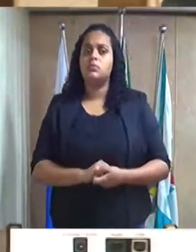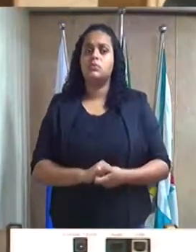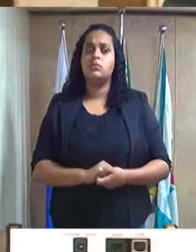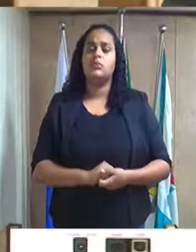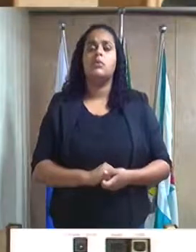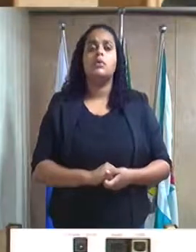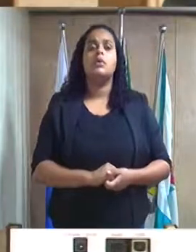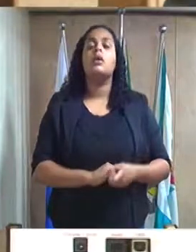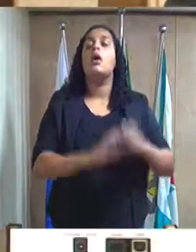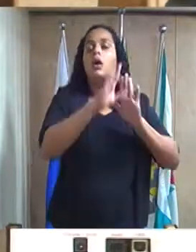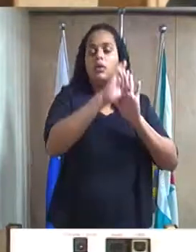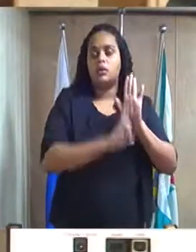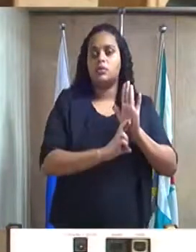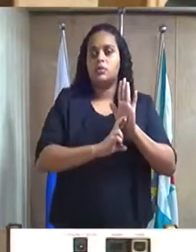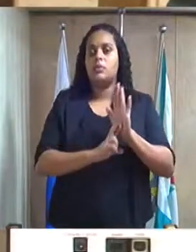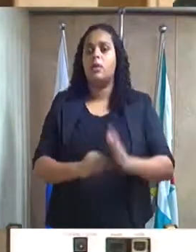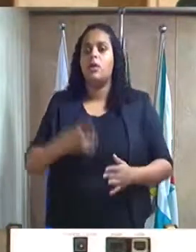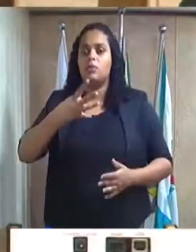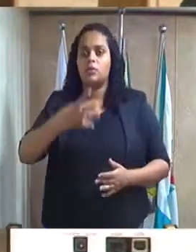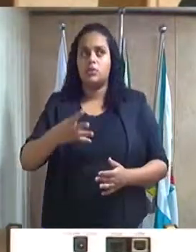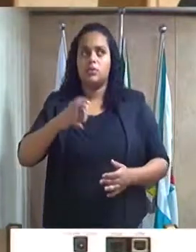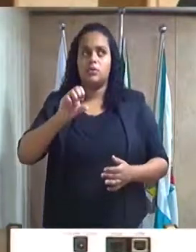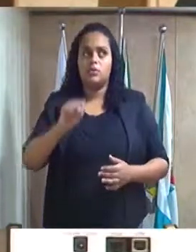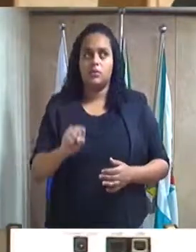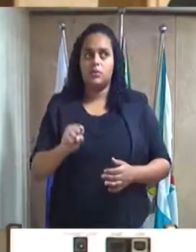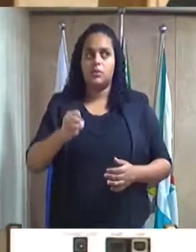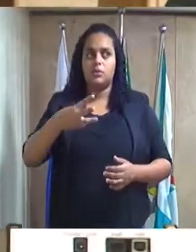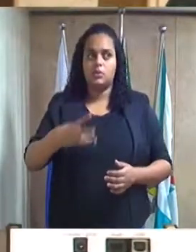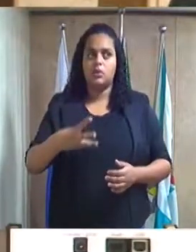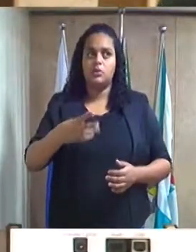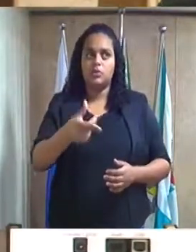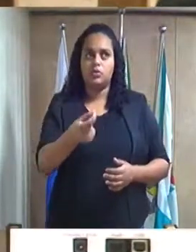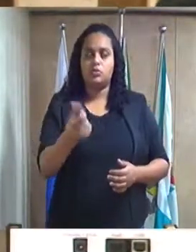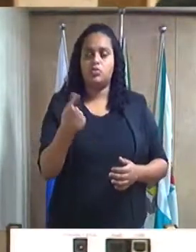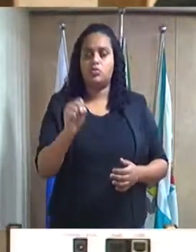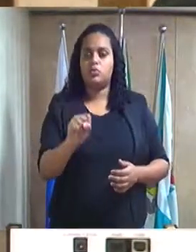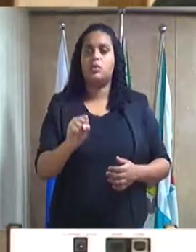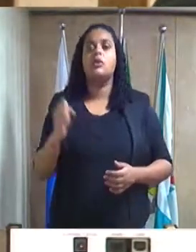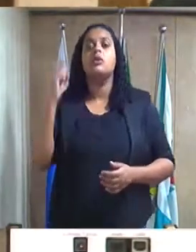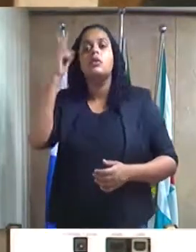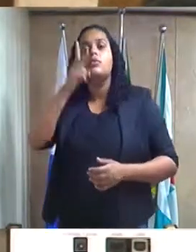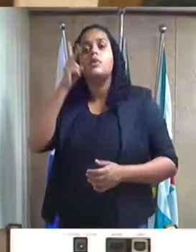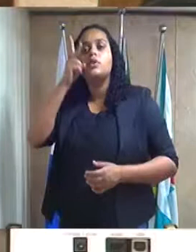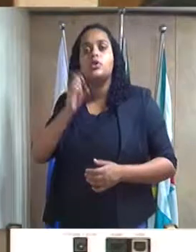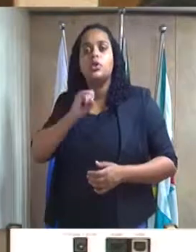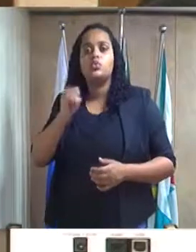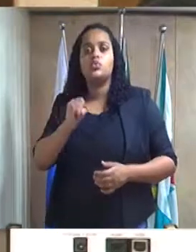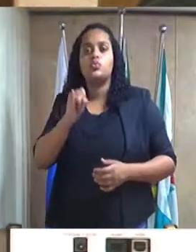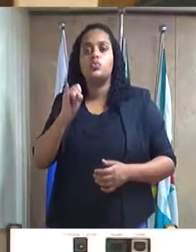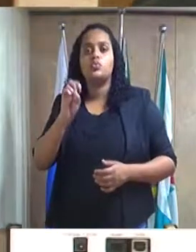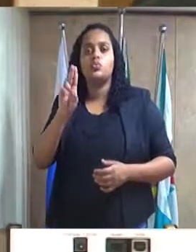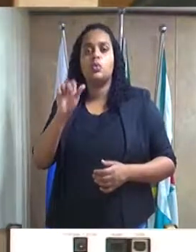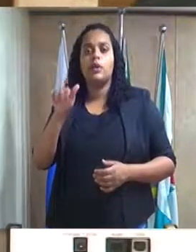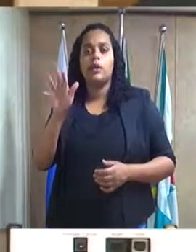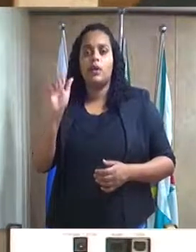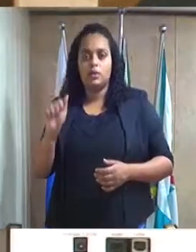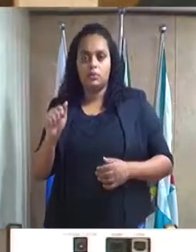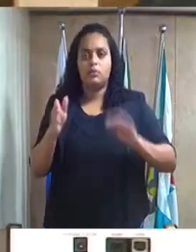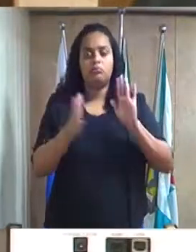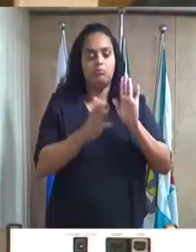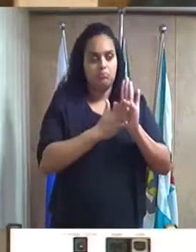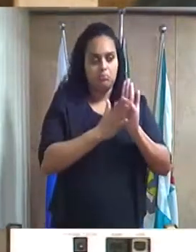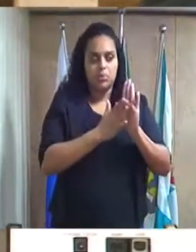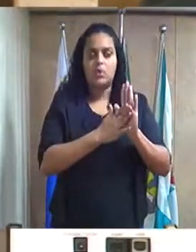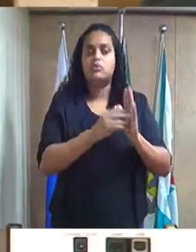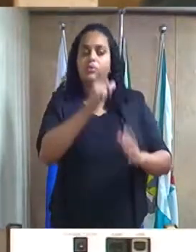Requerimento número 483, 2018. Da Excelentíssima Senhora Vereadora Juliana Dutax, consignando moção de